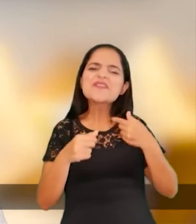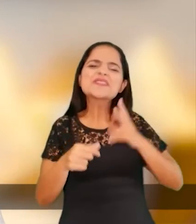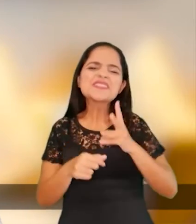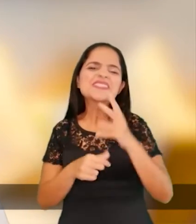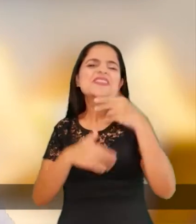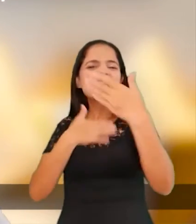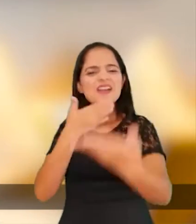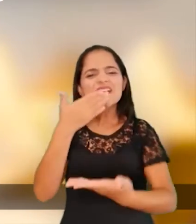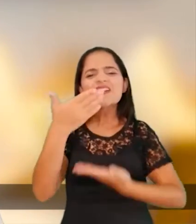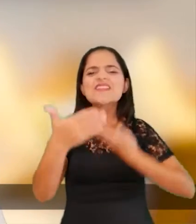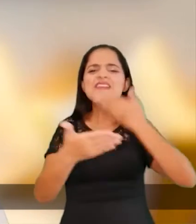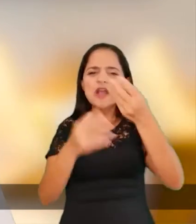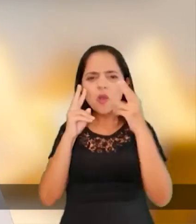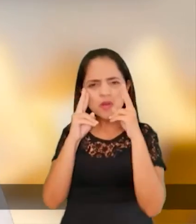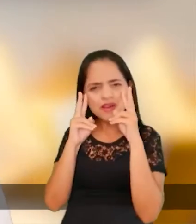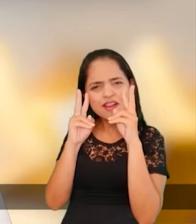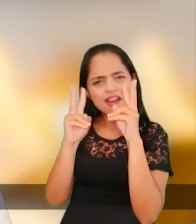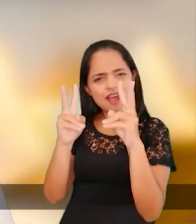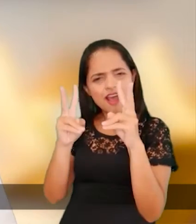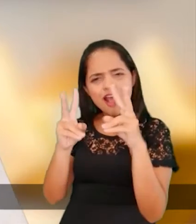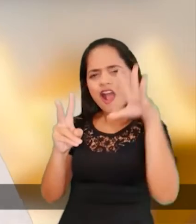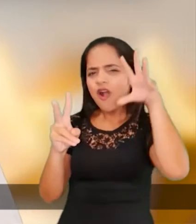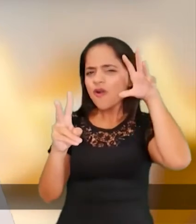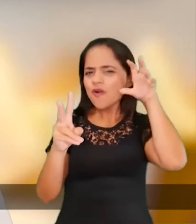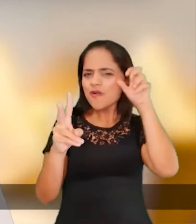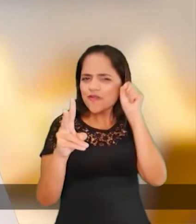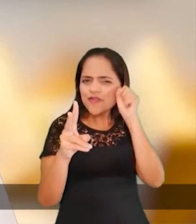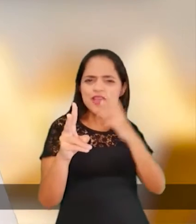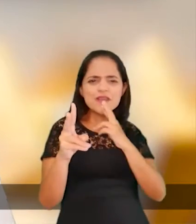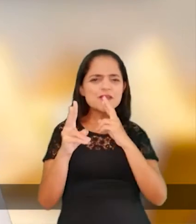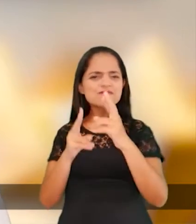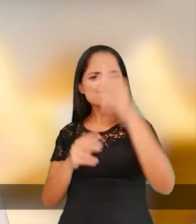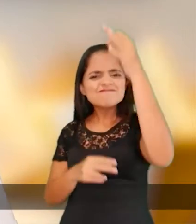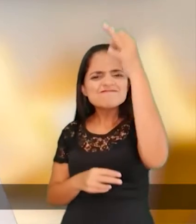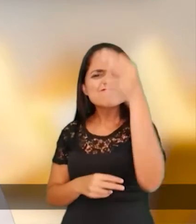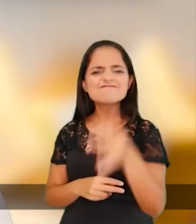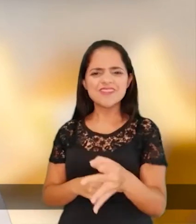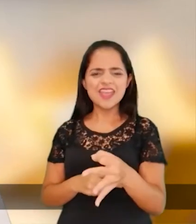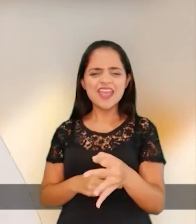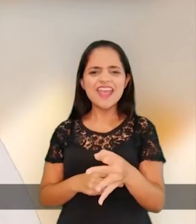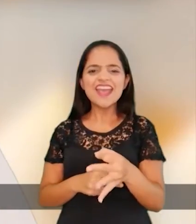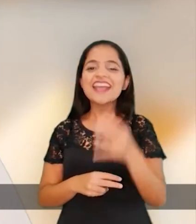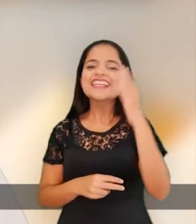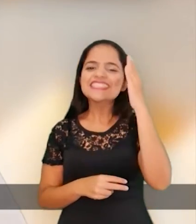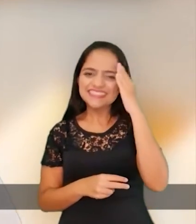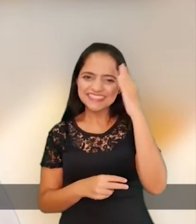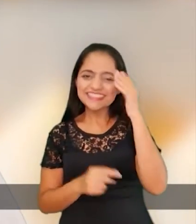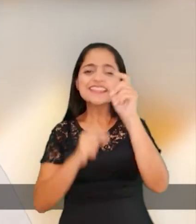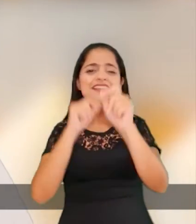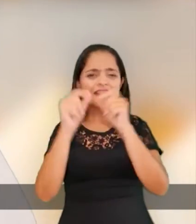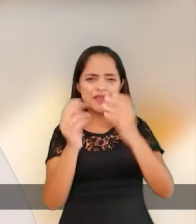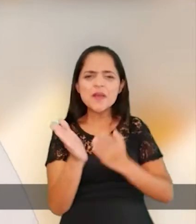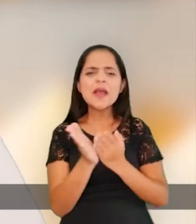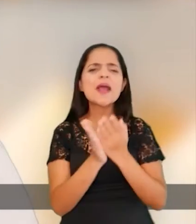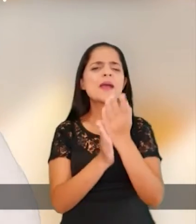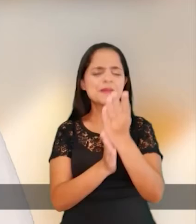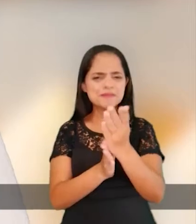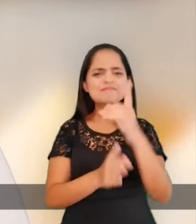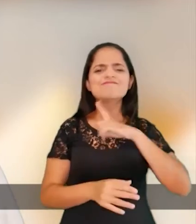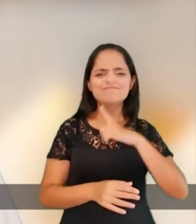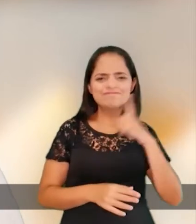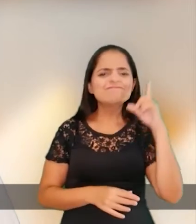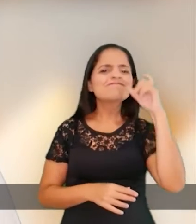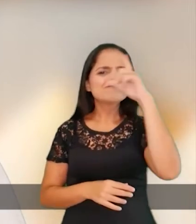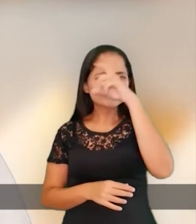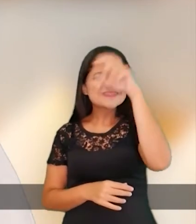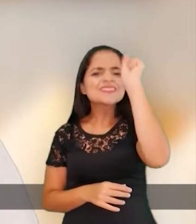olho no olho, ouvindo e pronto para responder com a convicção do que posso realizar. Não vou fingir que posso dar um giro e